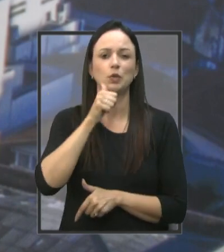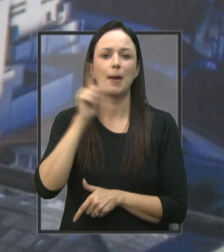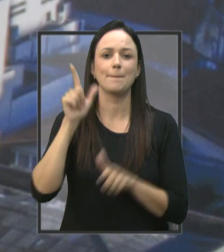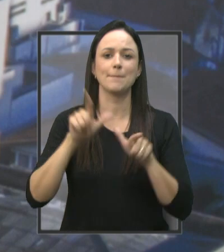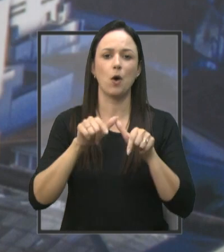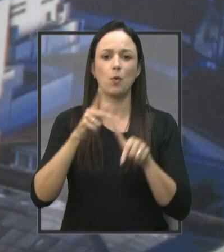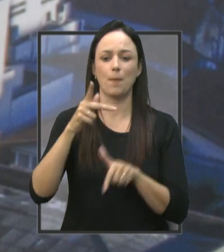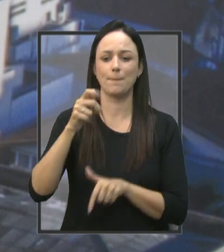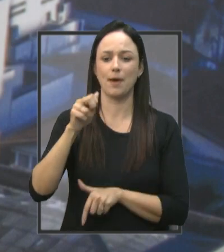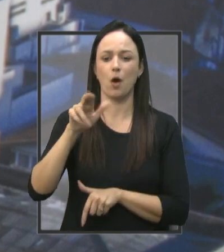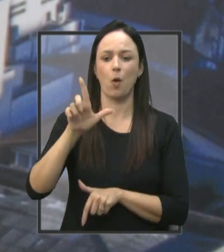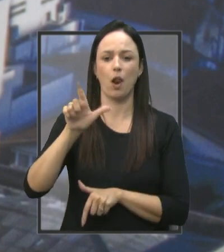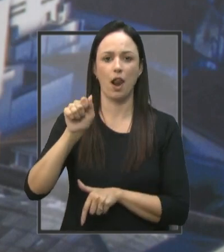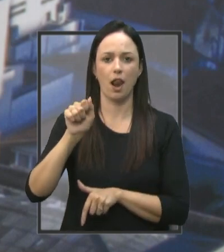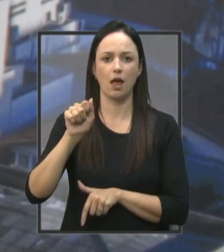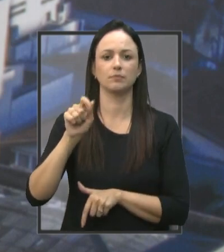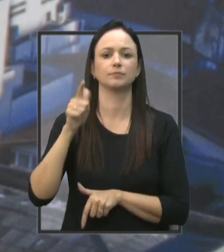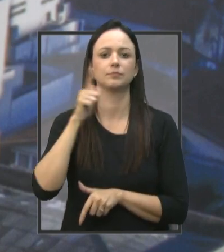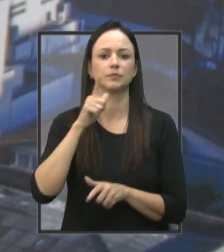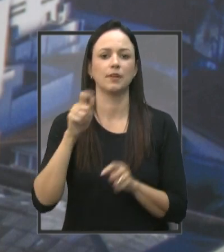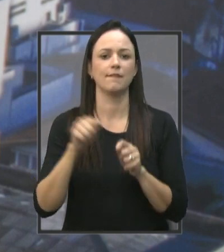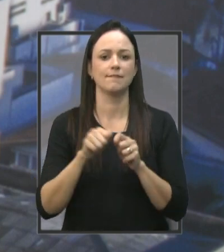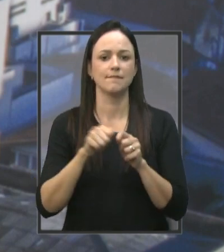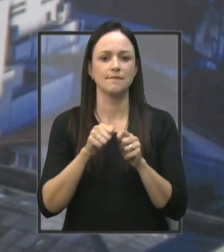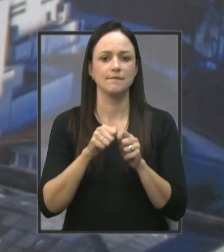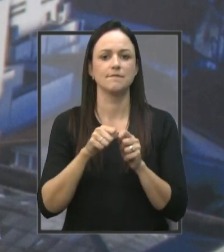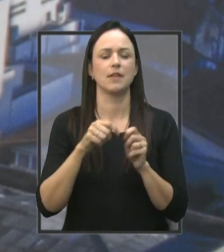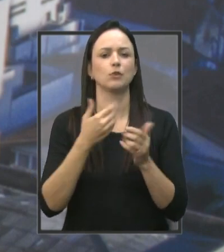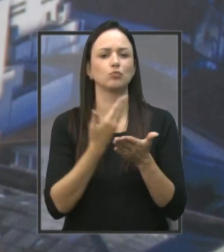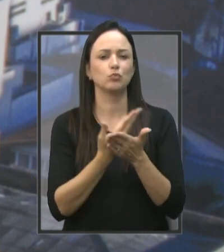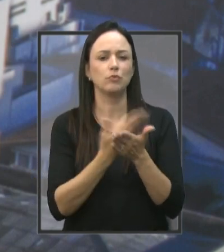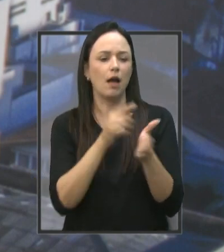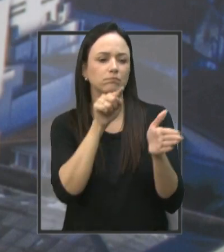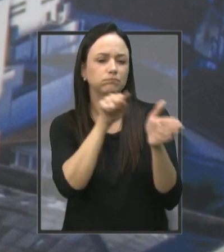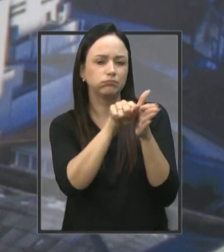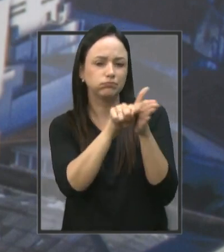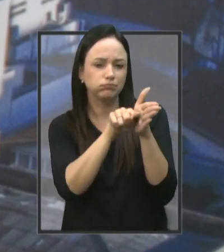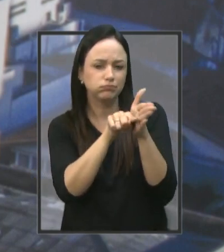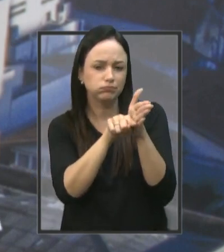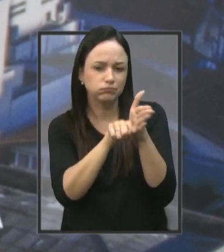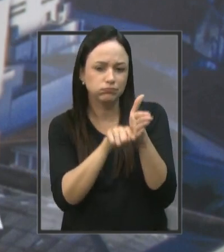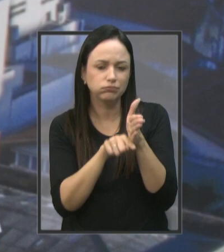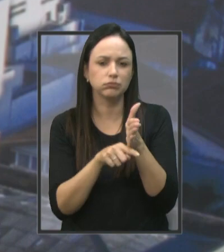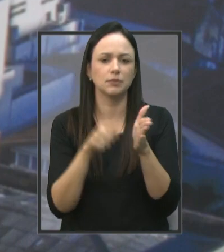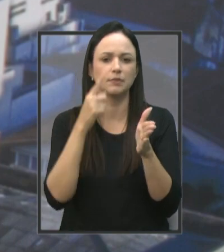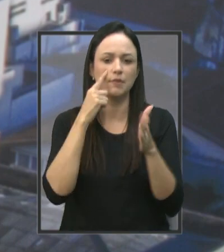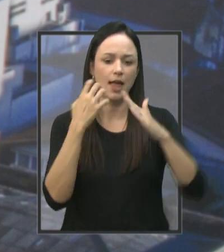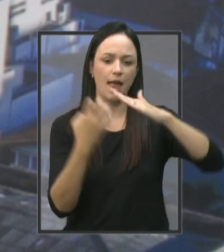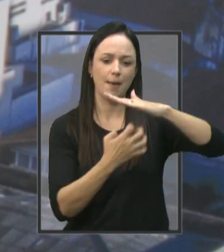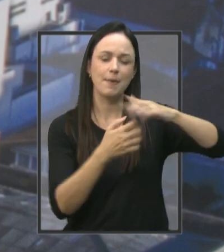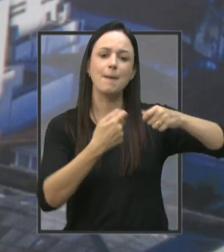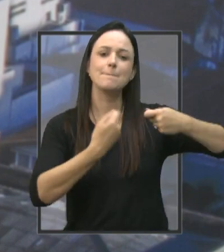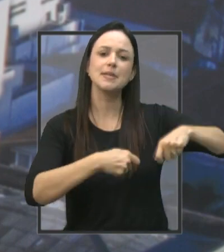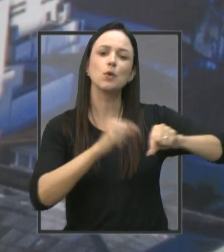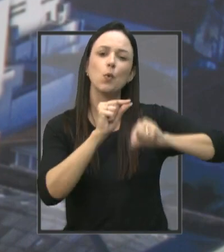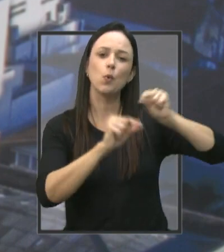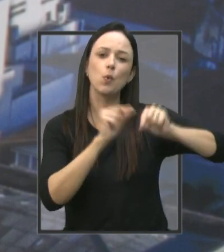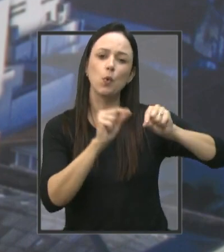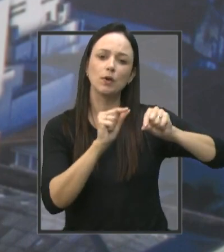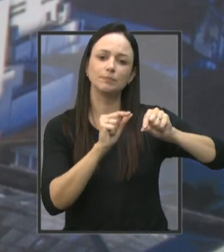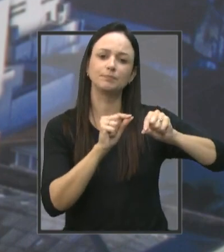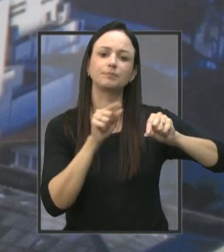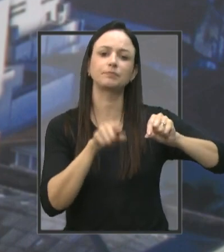Para poder atender Fazer toda A anamnese Todo o levantamento Que a empresa Precisa Dentro da